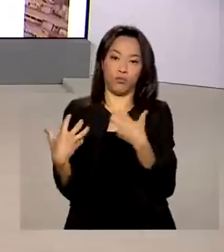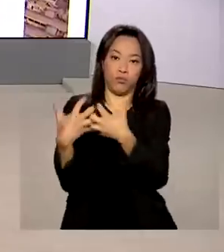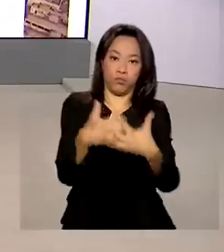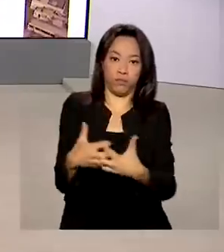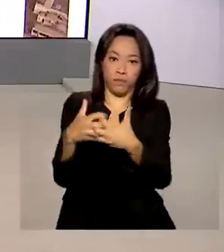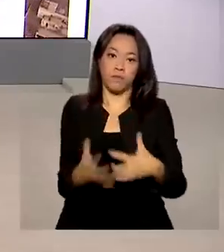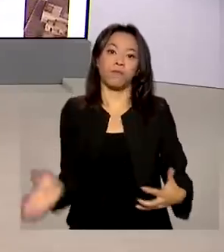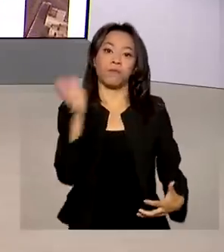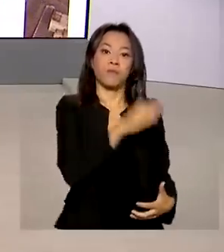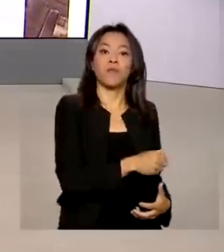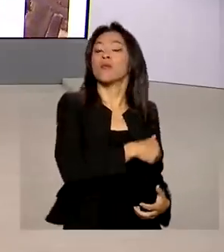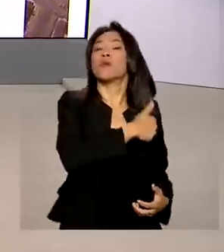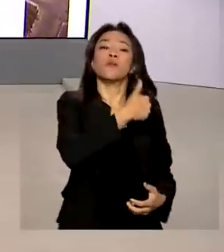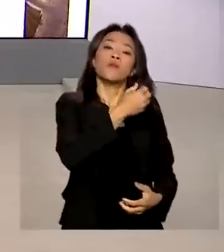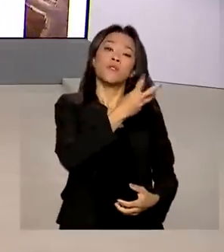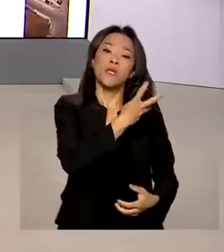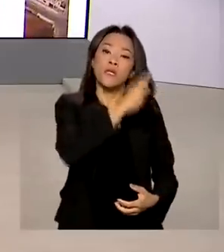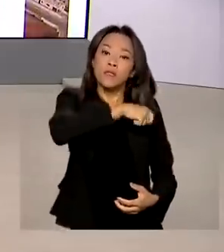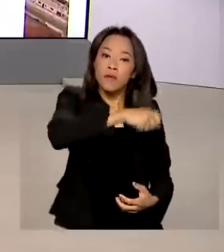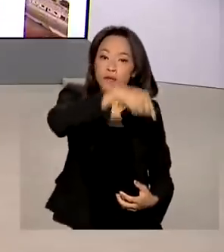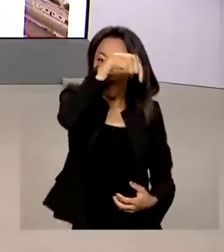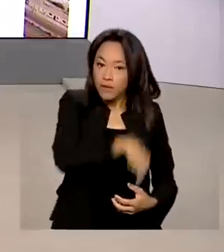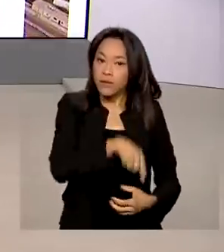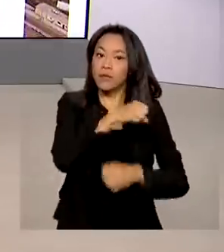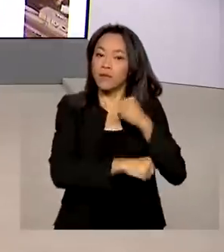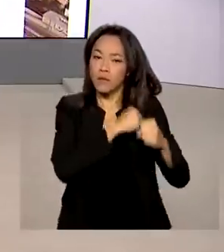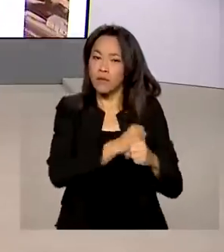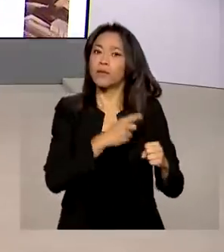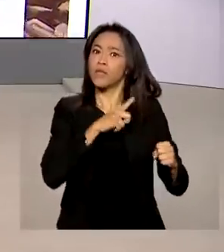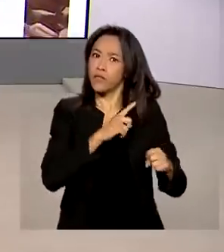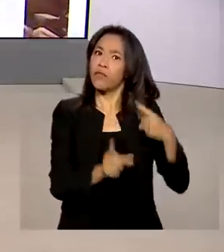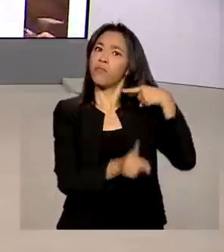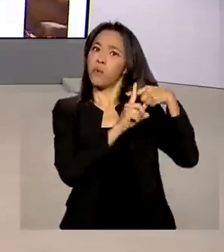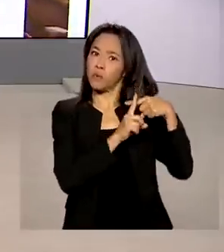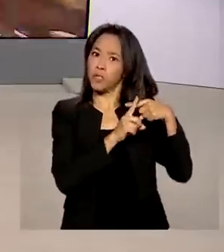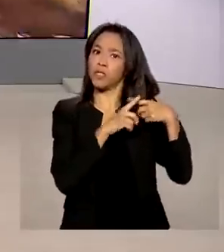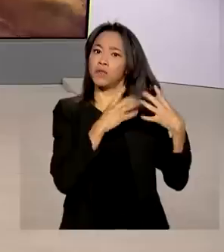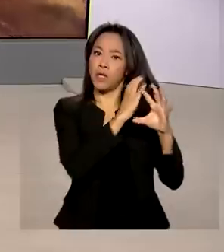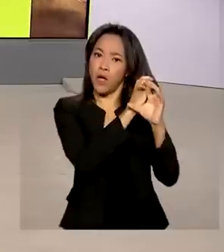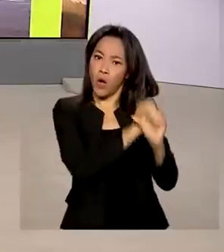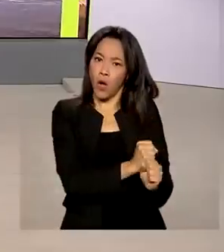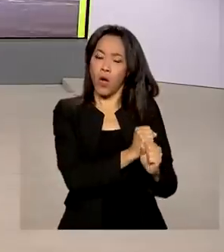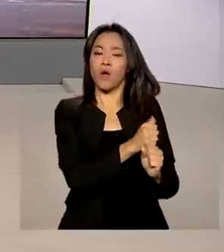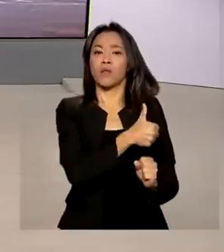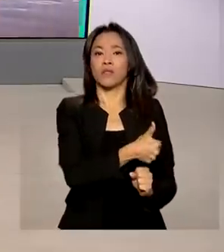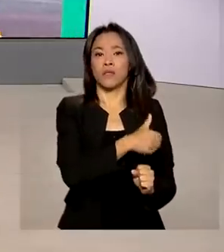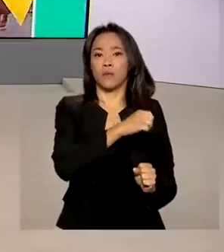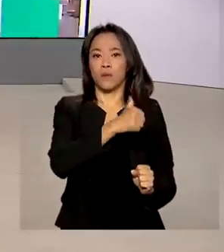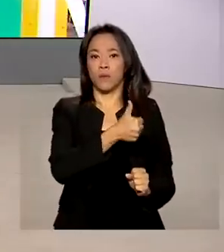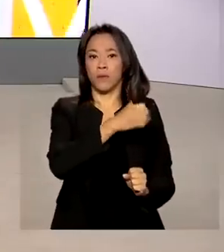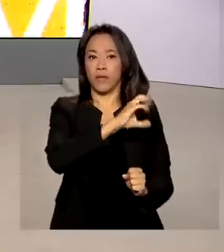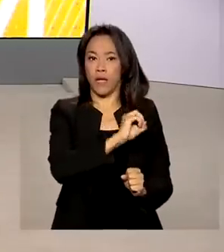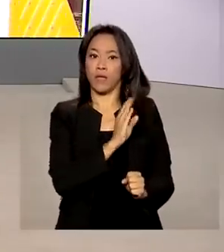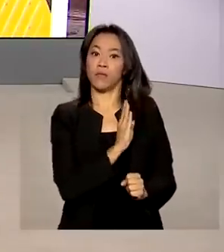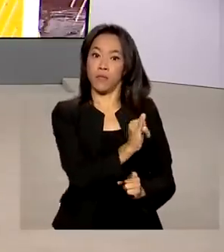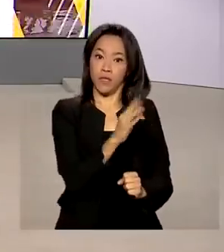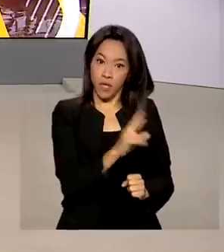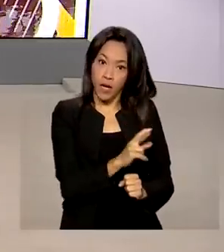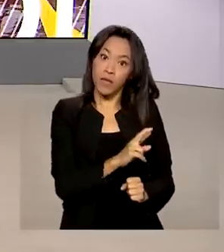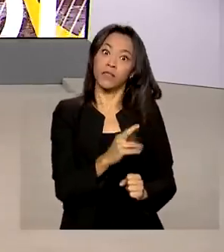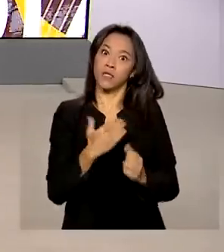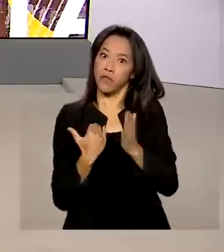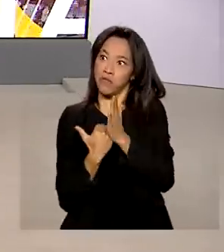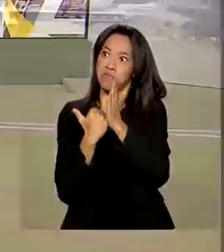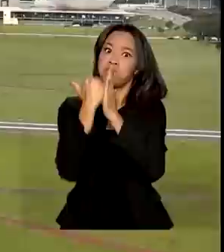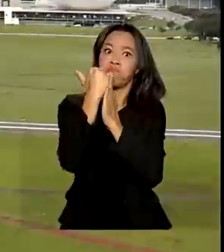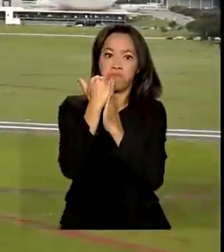positivo nas contas públicas de quase 110 bilhões de reais. A tendência de superávit também foi registrada em março, segundo o Banco